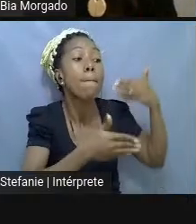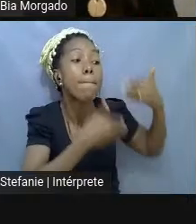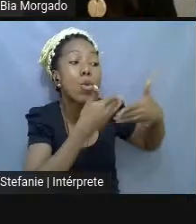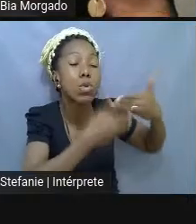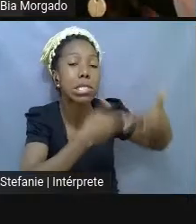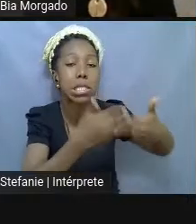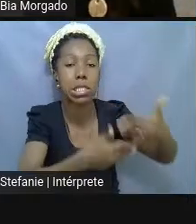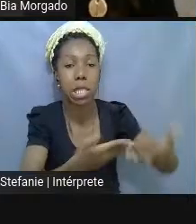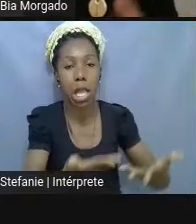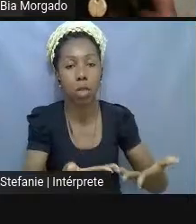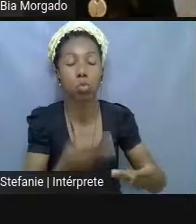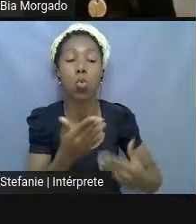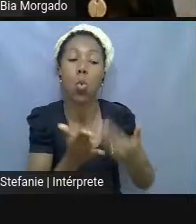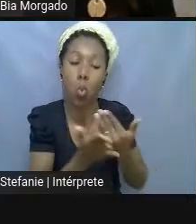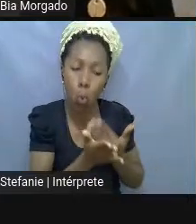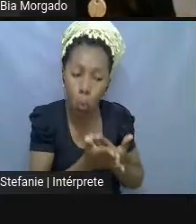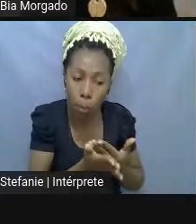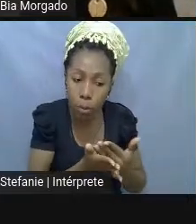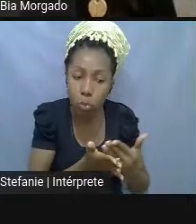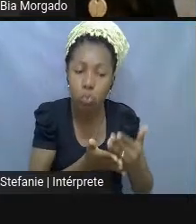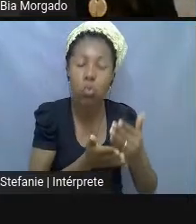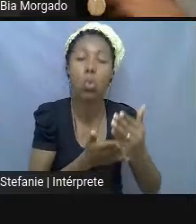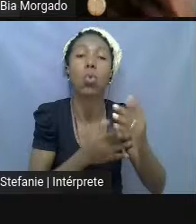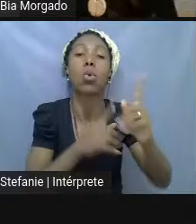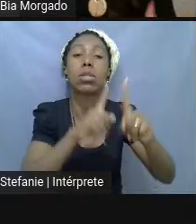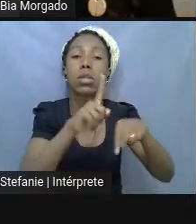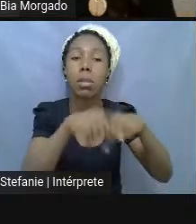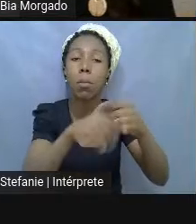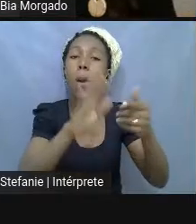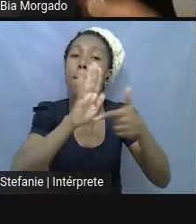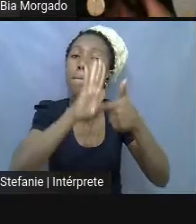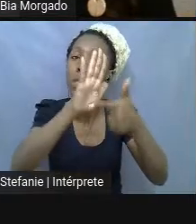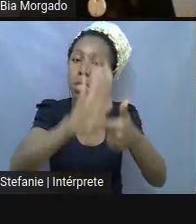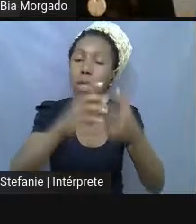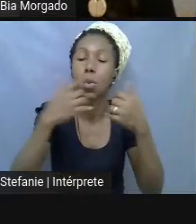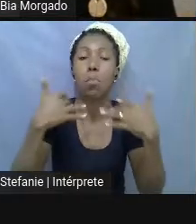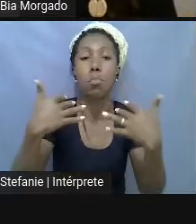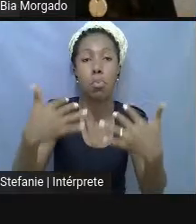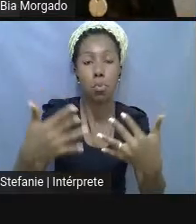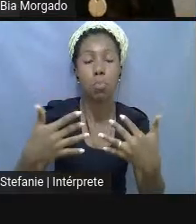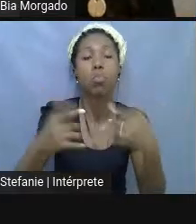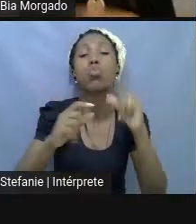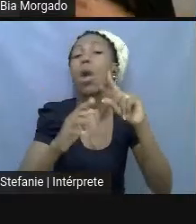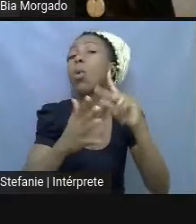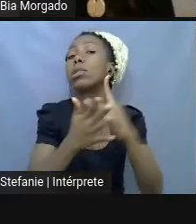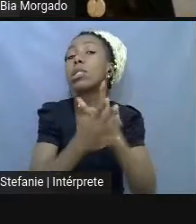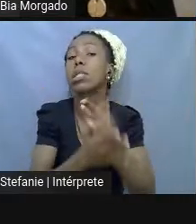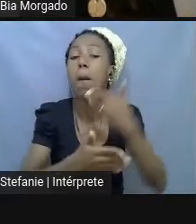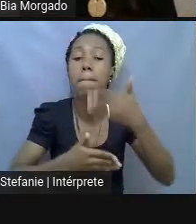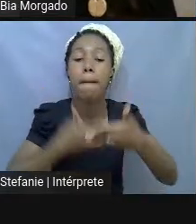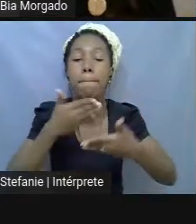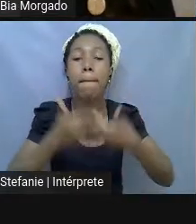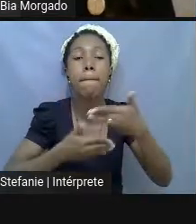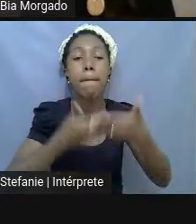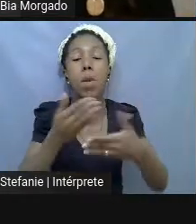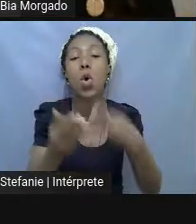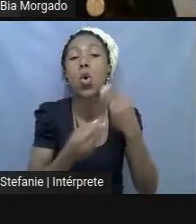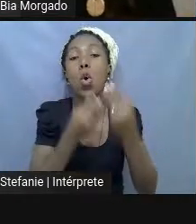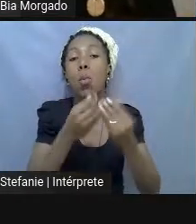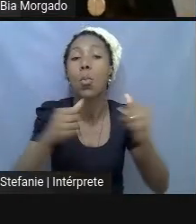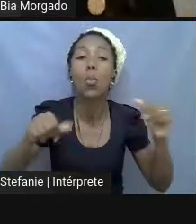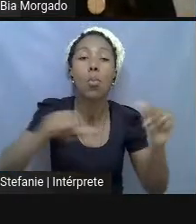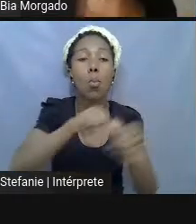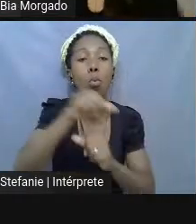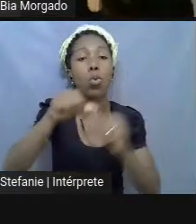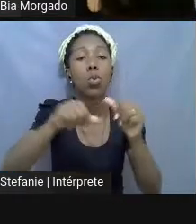começou a ser apresentada ao público, que situações ocorreram, como que isso alterou a forma de ela ser